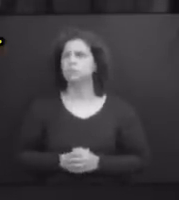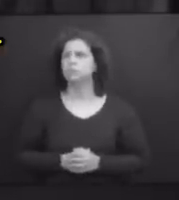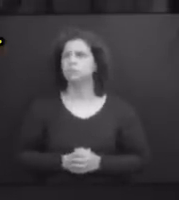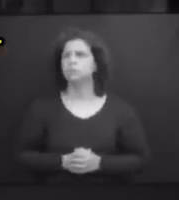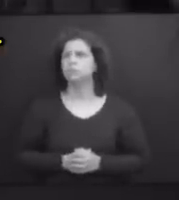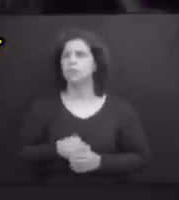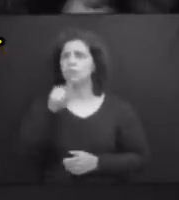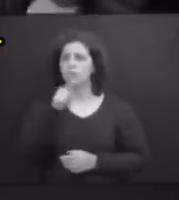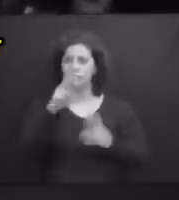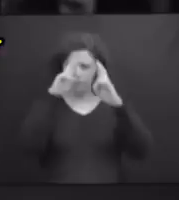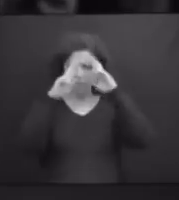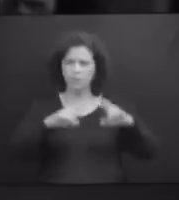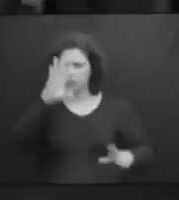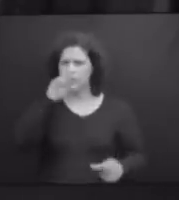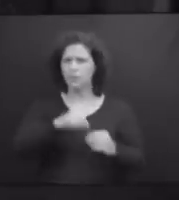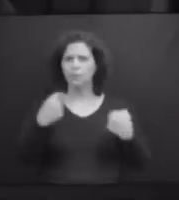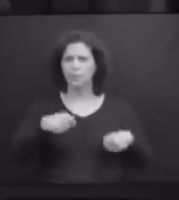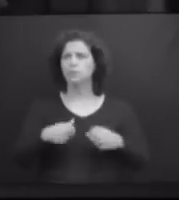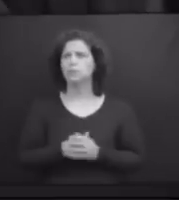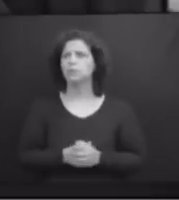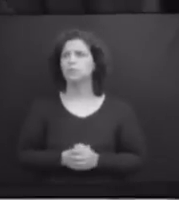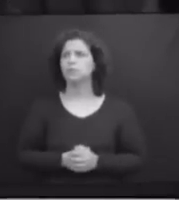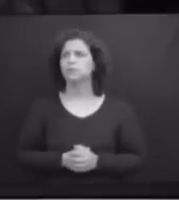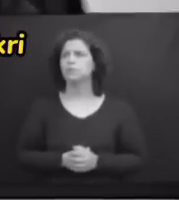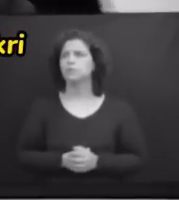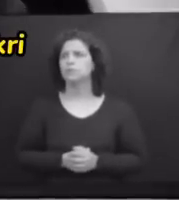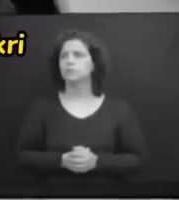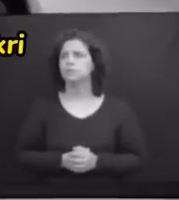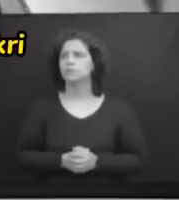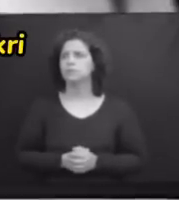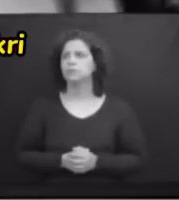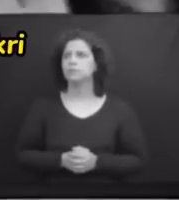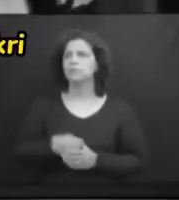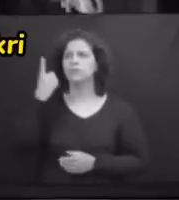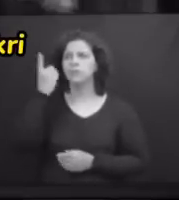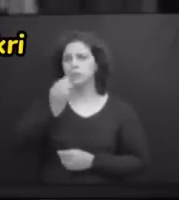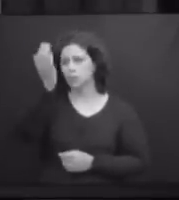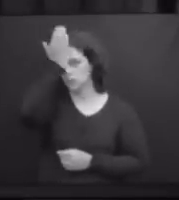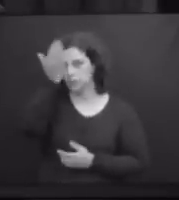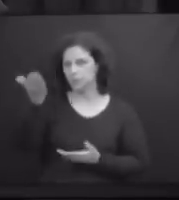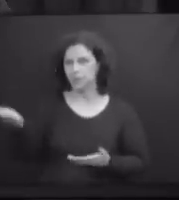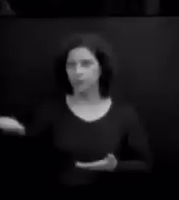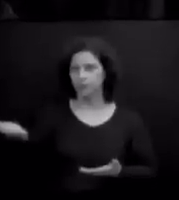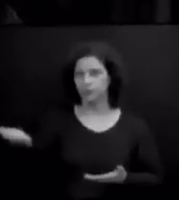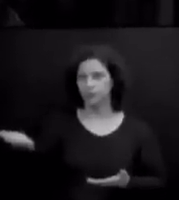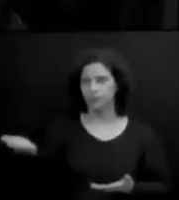Vossa Excelência tem que entender. Com a palavra, deputado Usain Bacra.